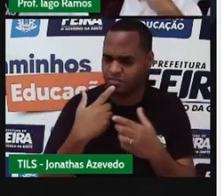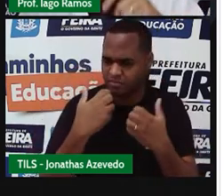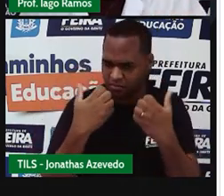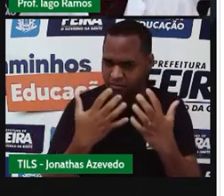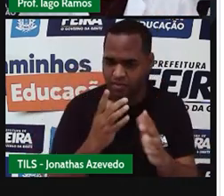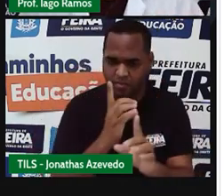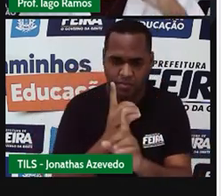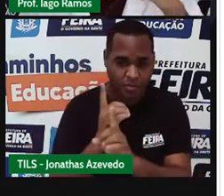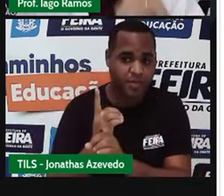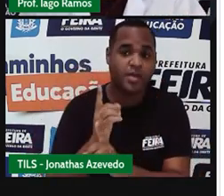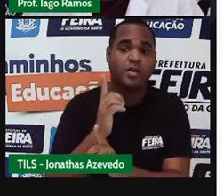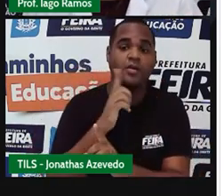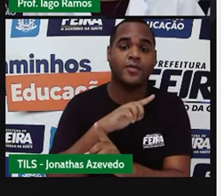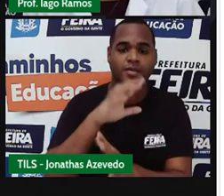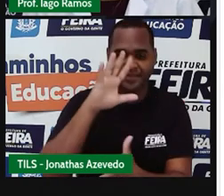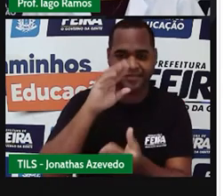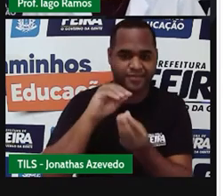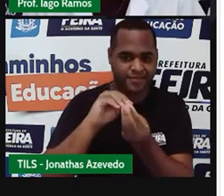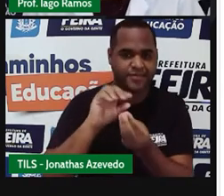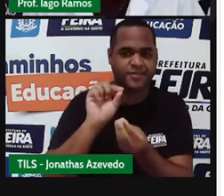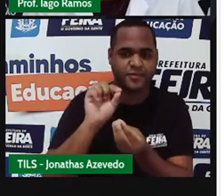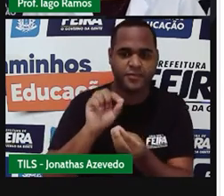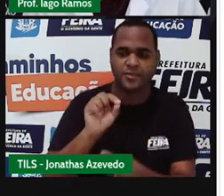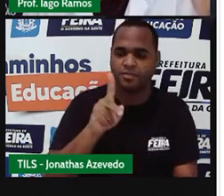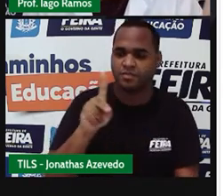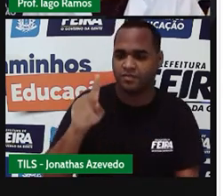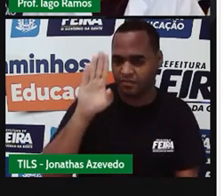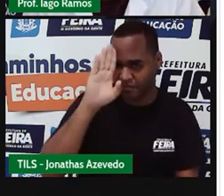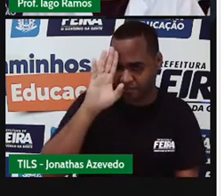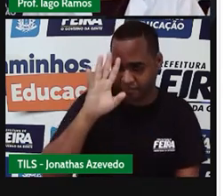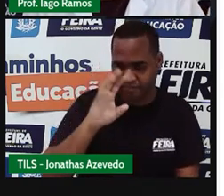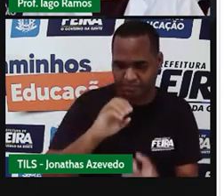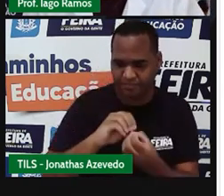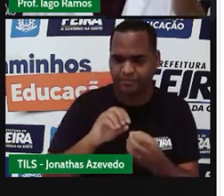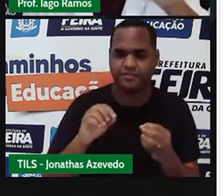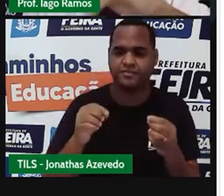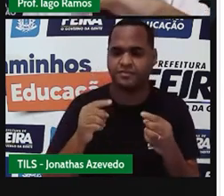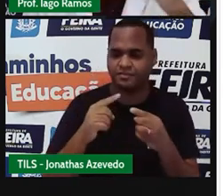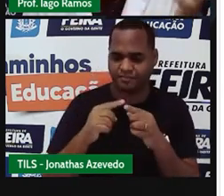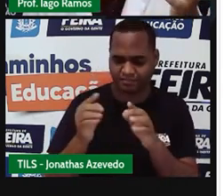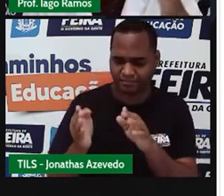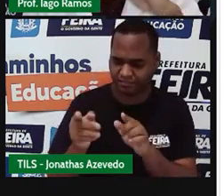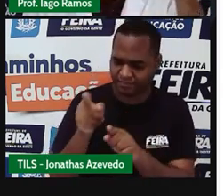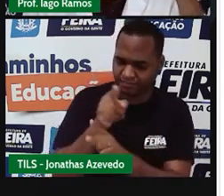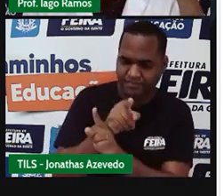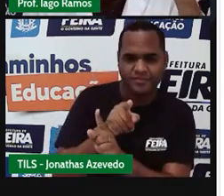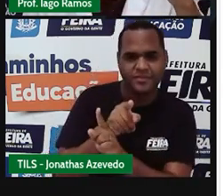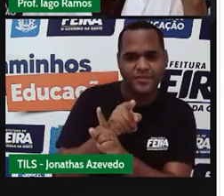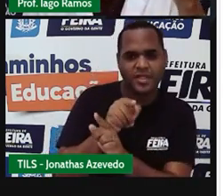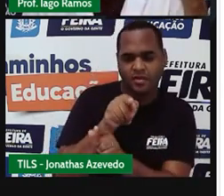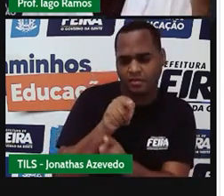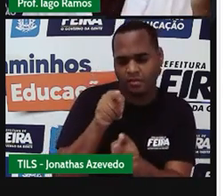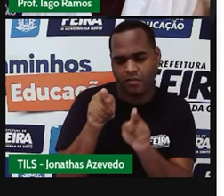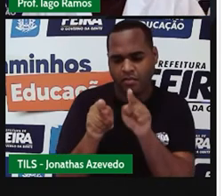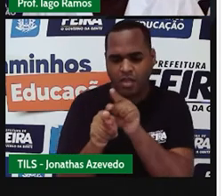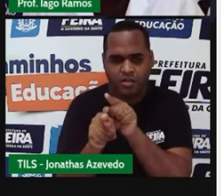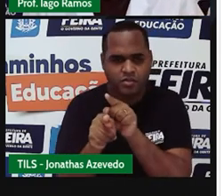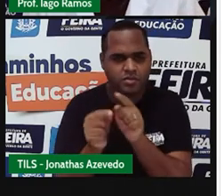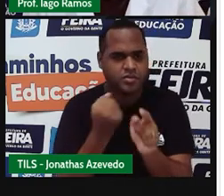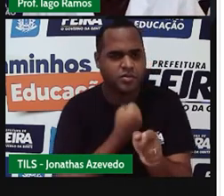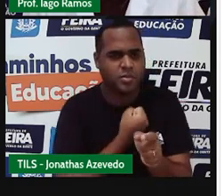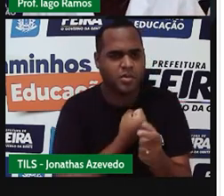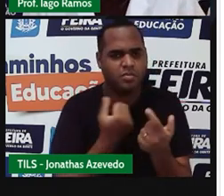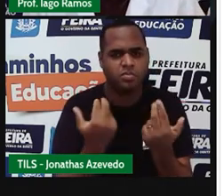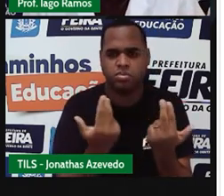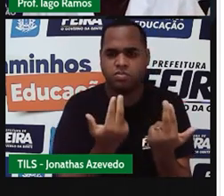eu acho ou tenho certeza, já entendi, professor. De frente para trás e de trás para frente, esses números dão o mesmo.